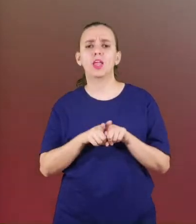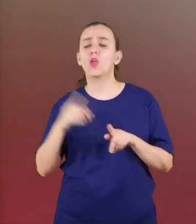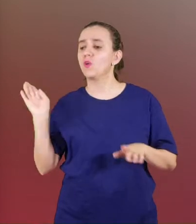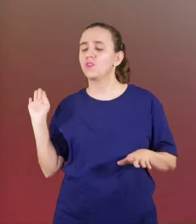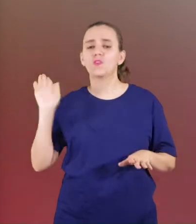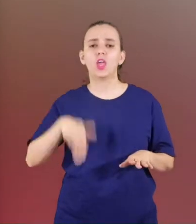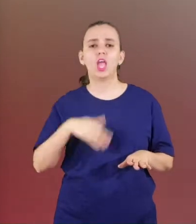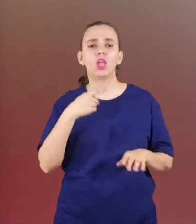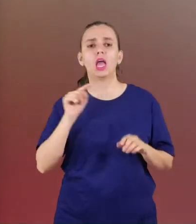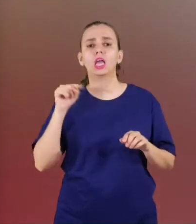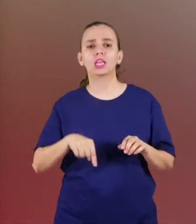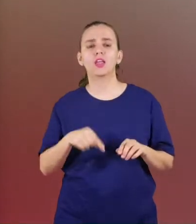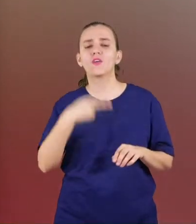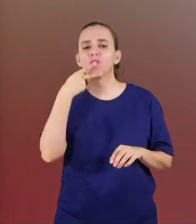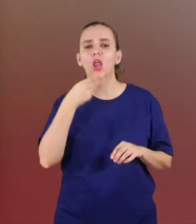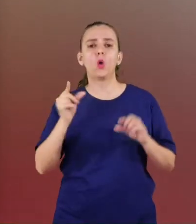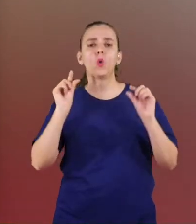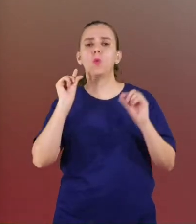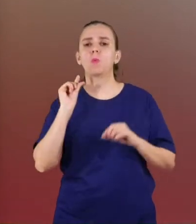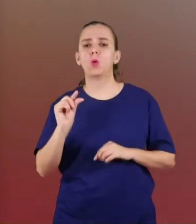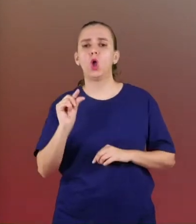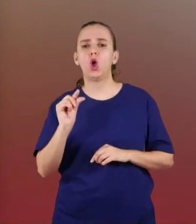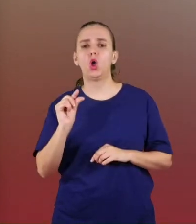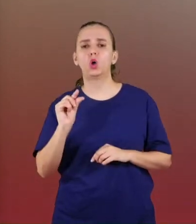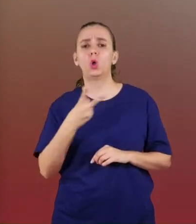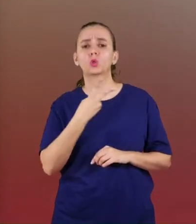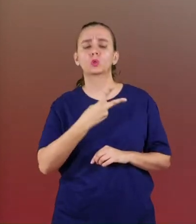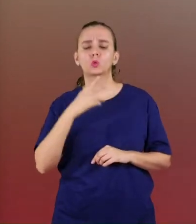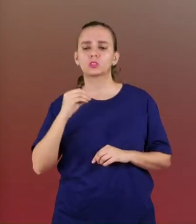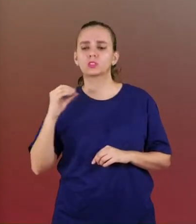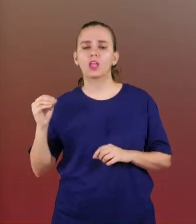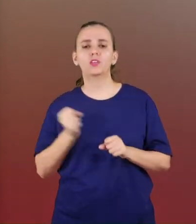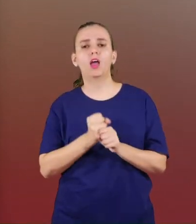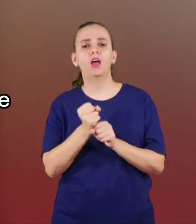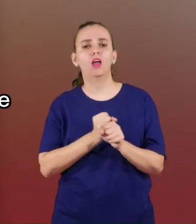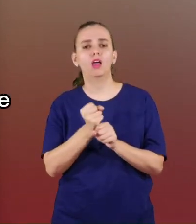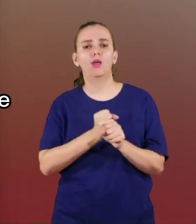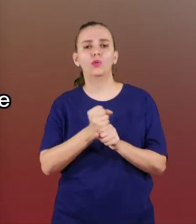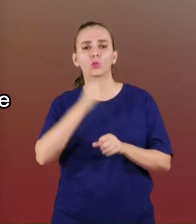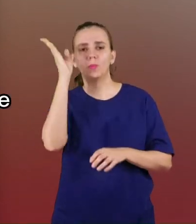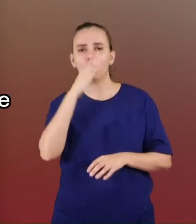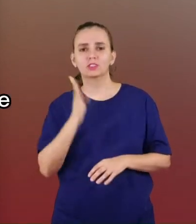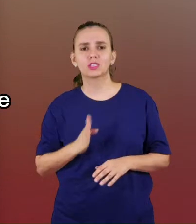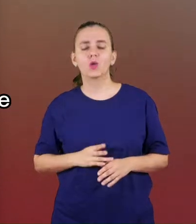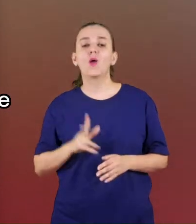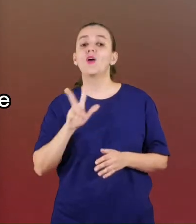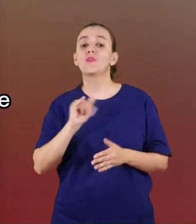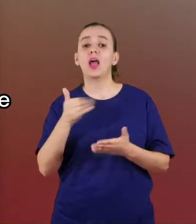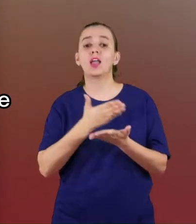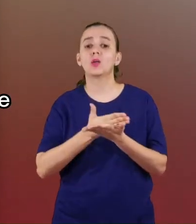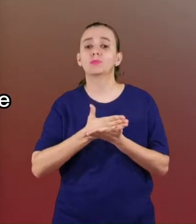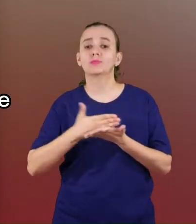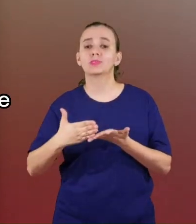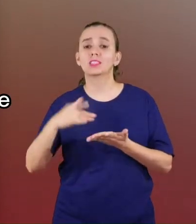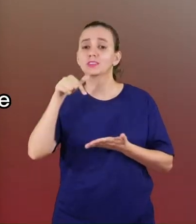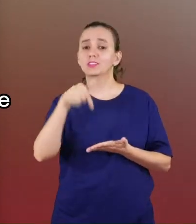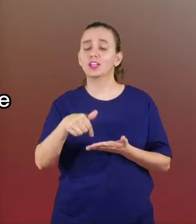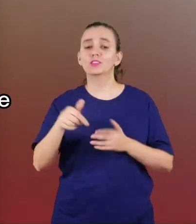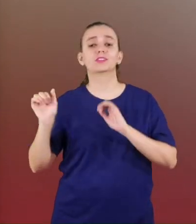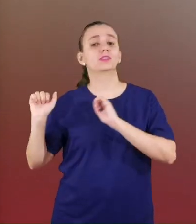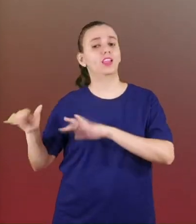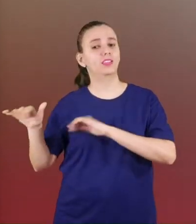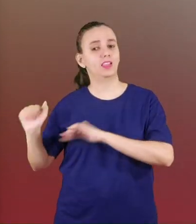aqui falar um pouco sobre o que é esse bicentenário do Brasil que ia ser comemorado no dia 7 de